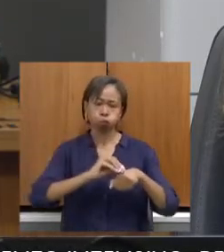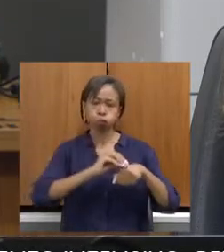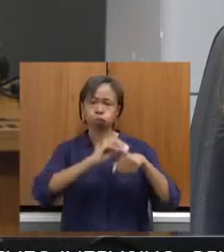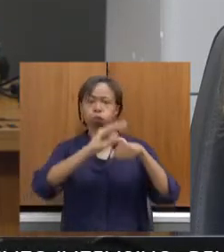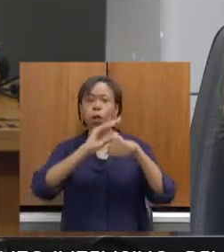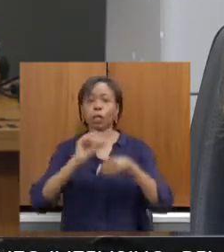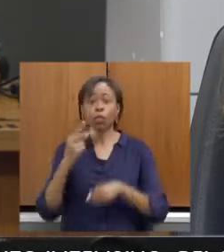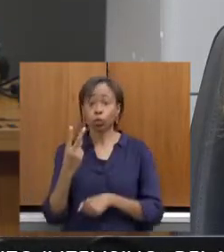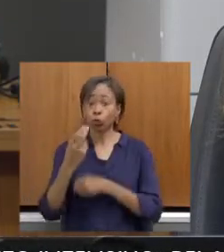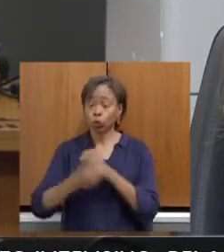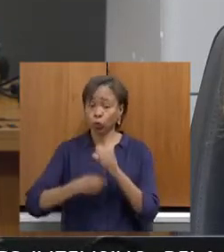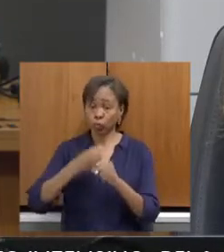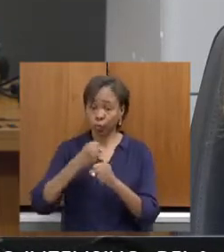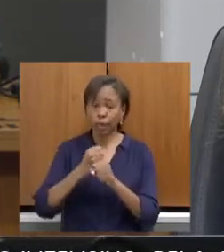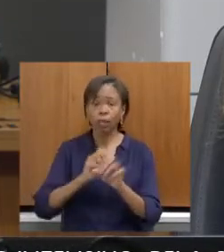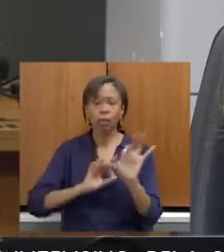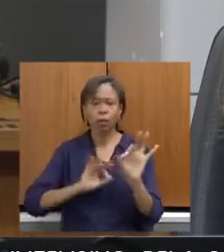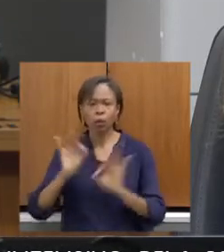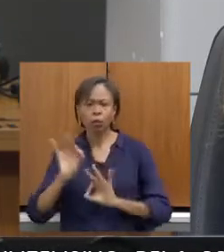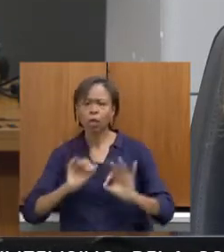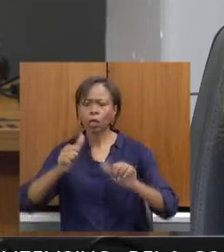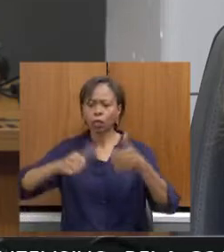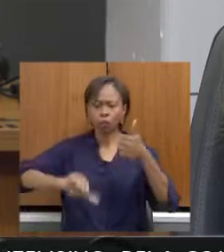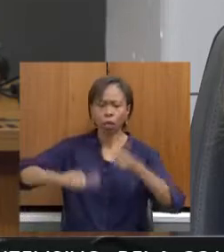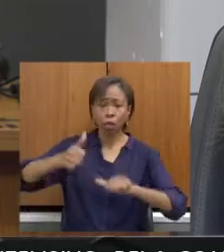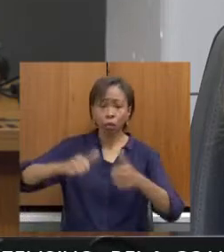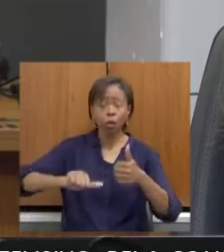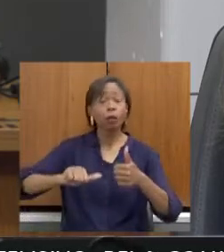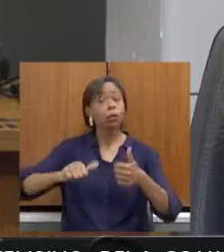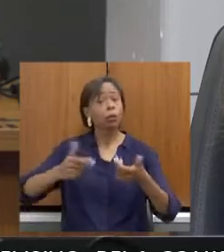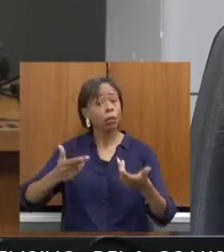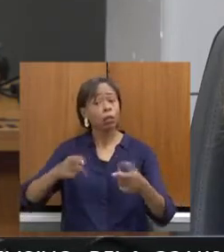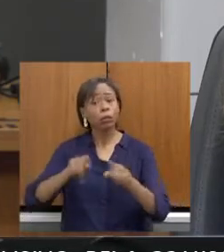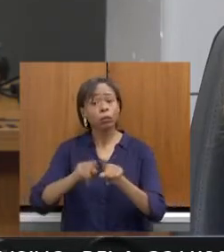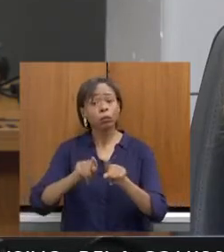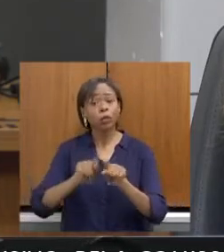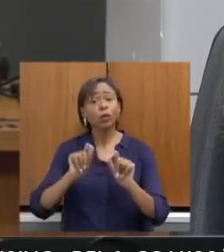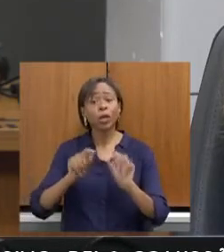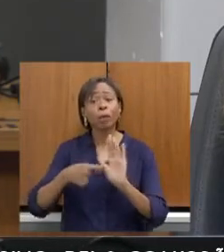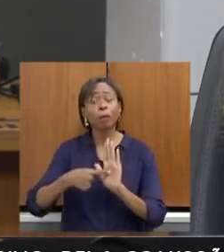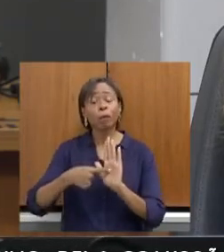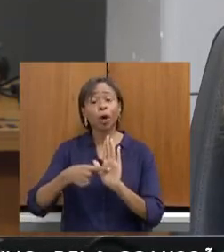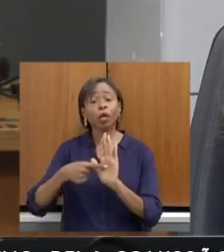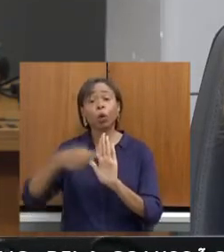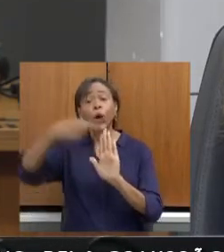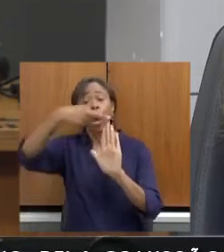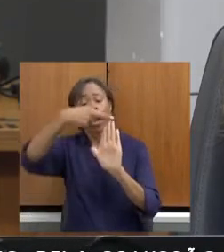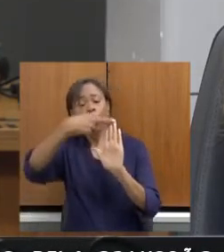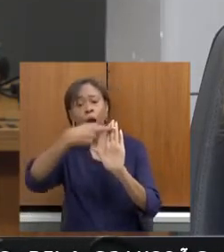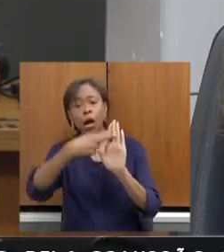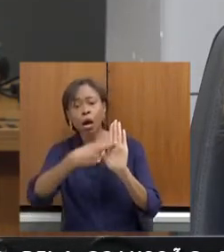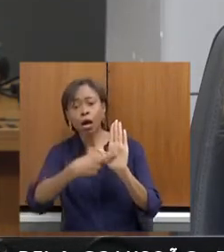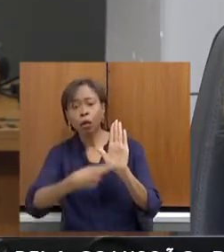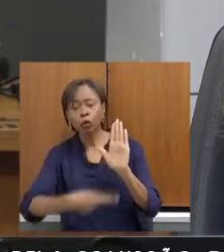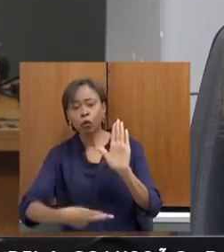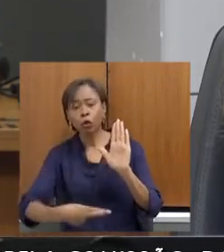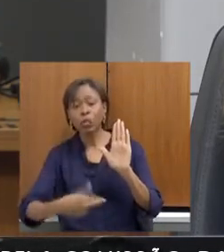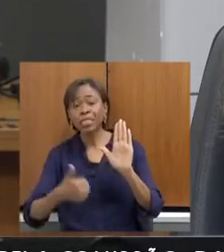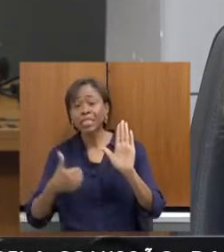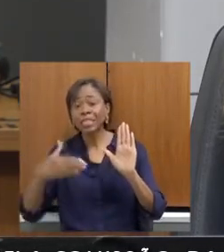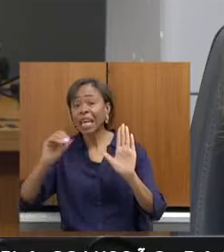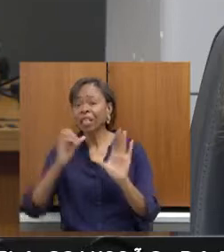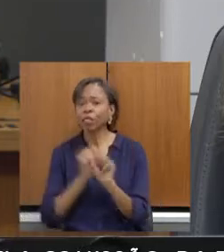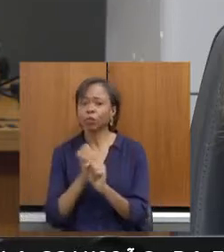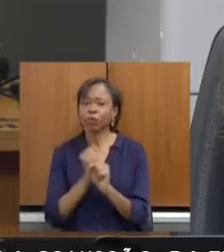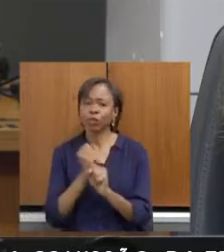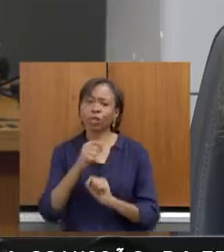dois anos, fazendo as nossas avaliações, vão constituir o balanço de dez anos, o relatório do balanço de dez anos do programa, que